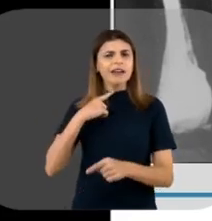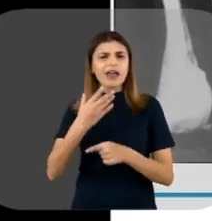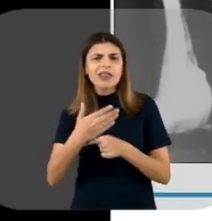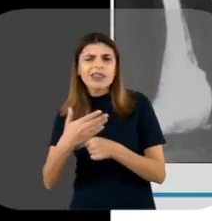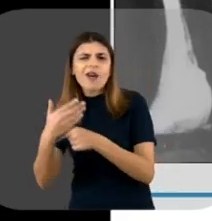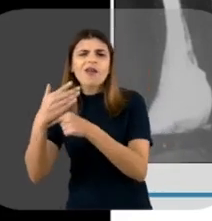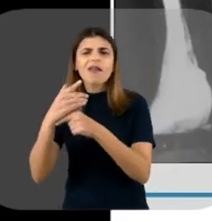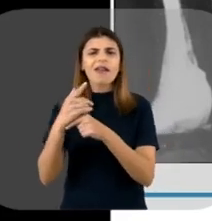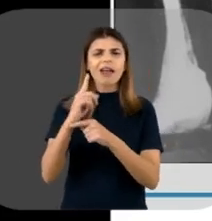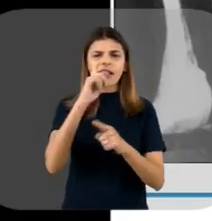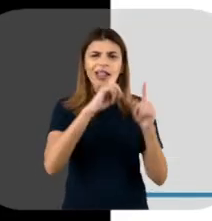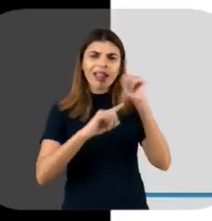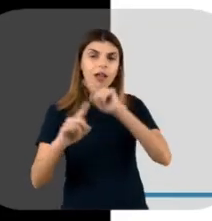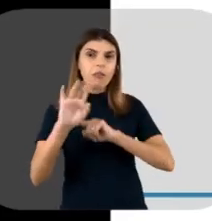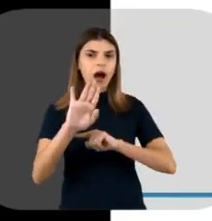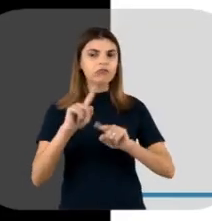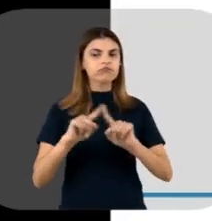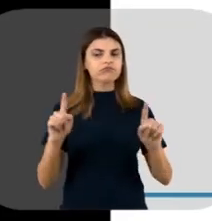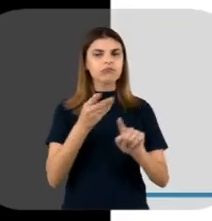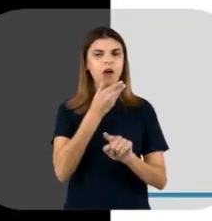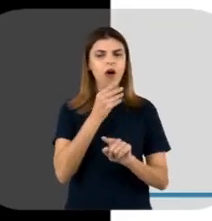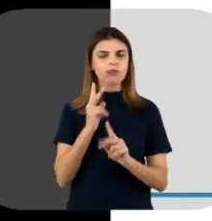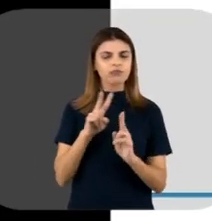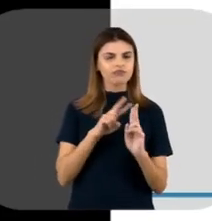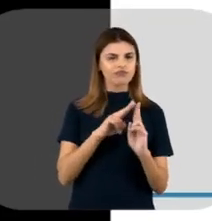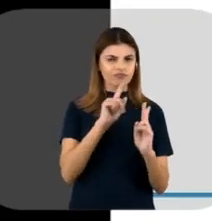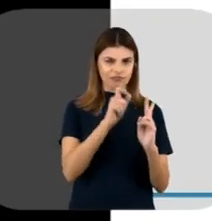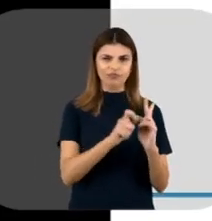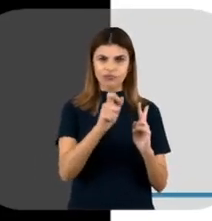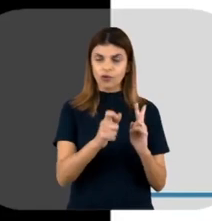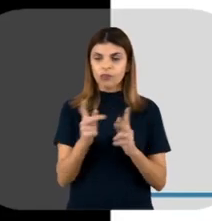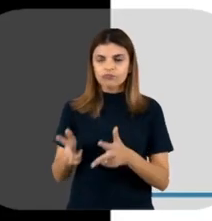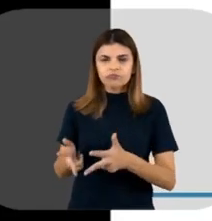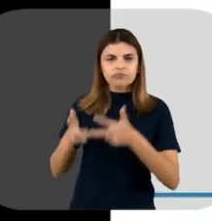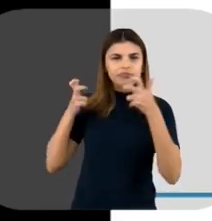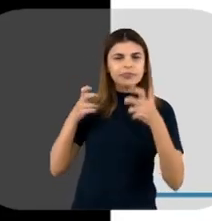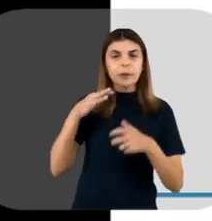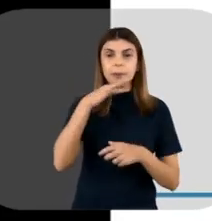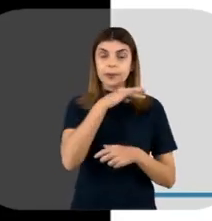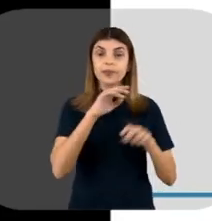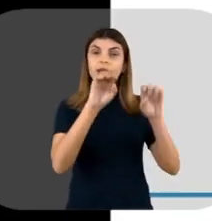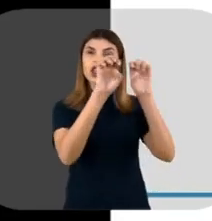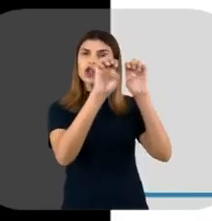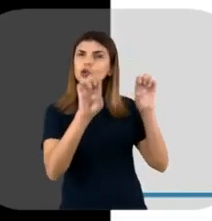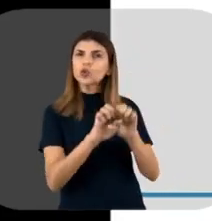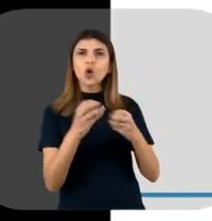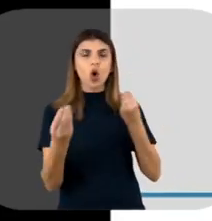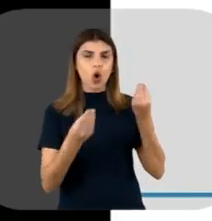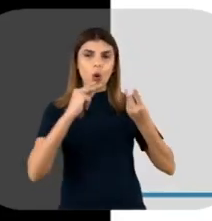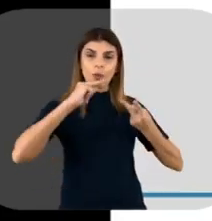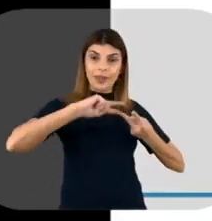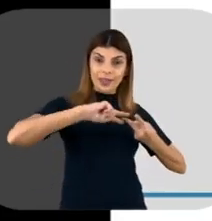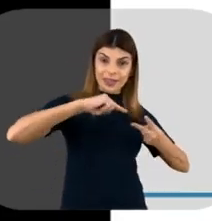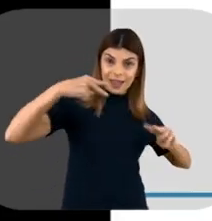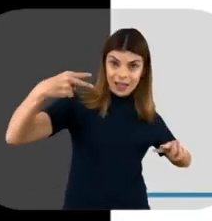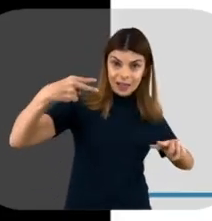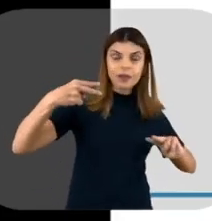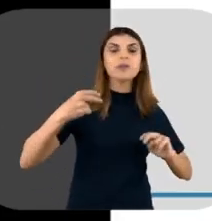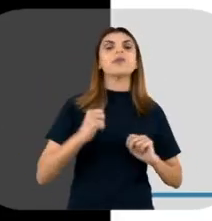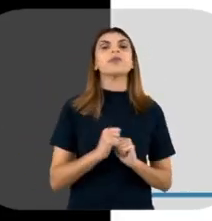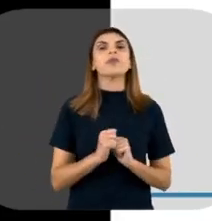dessa percepção, né? Então, só lembrando um pouquinho dessa estrutura do DNA, né?